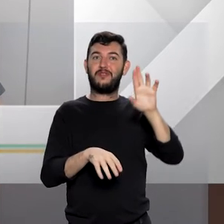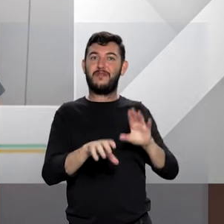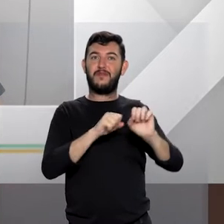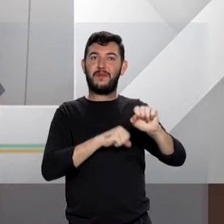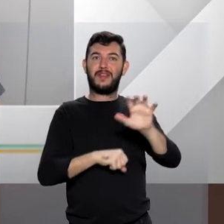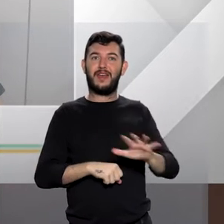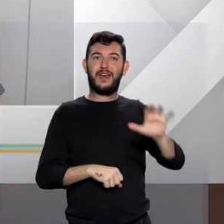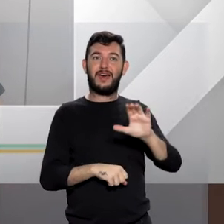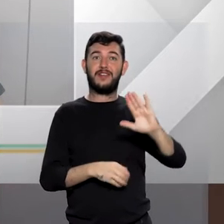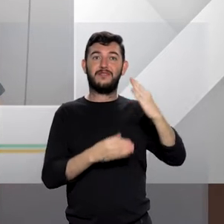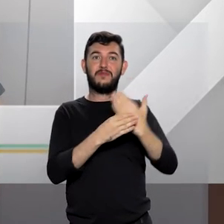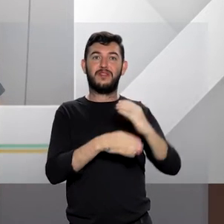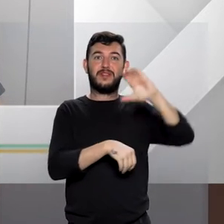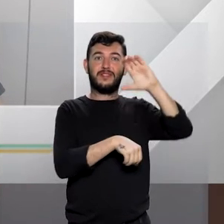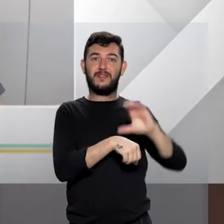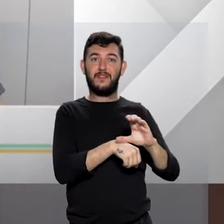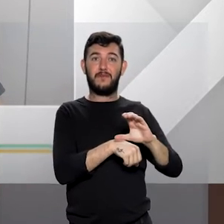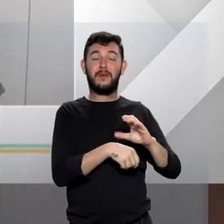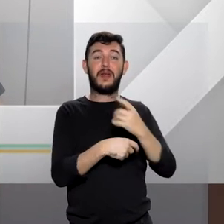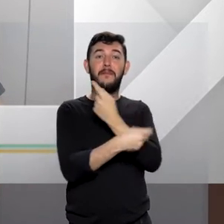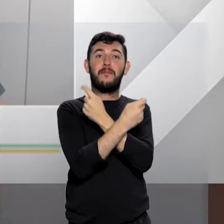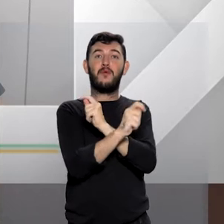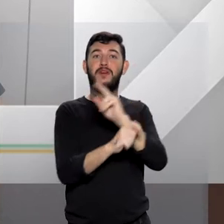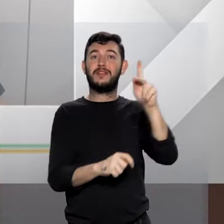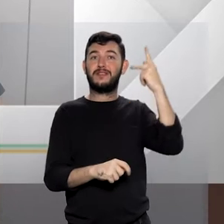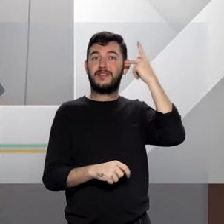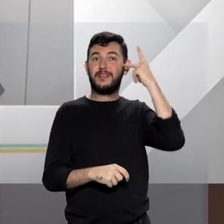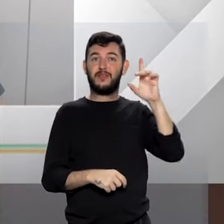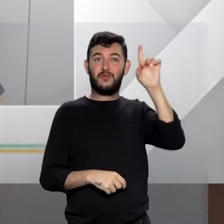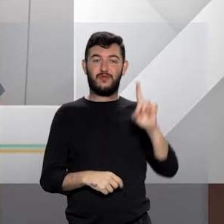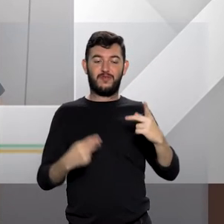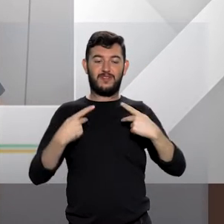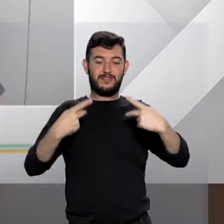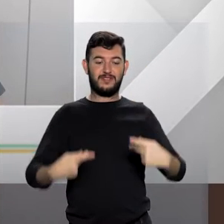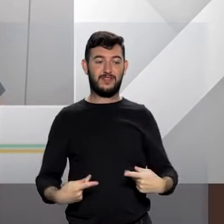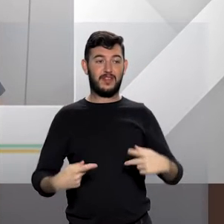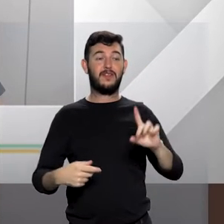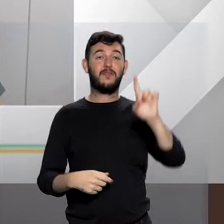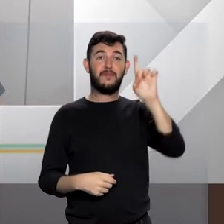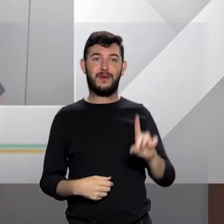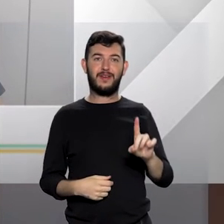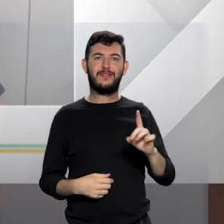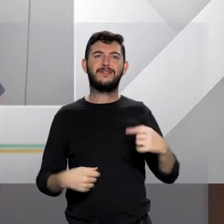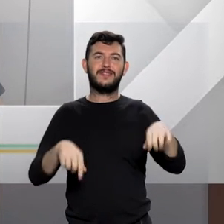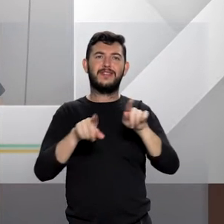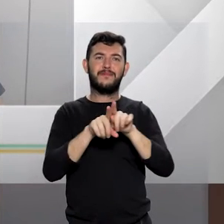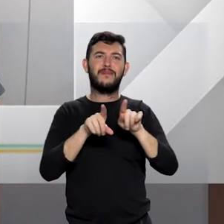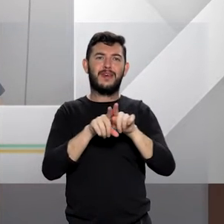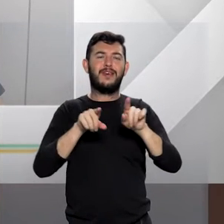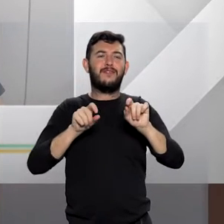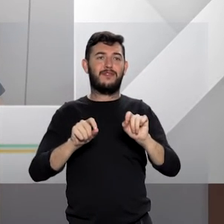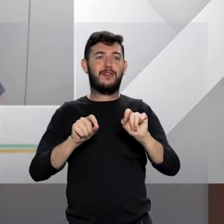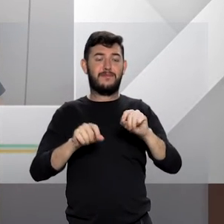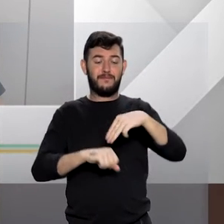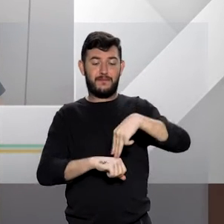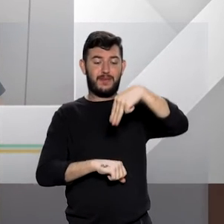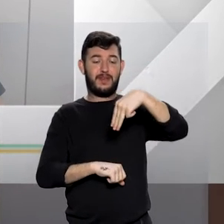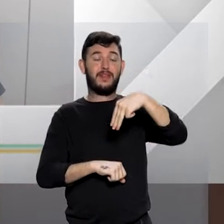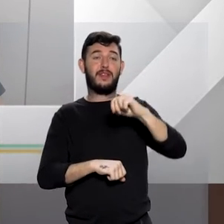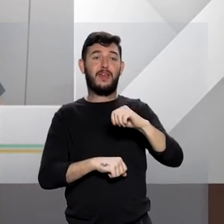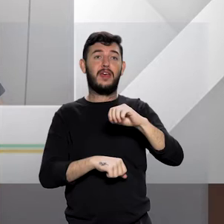civil pela PUC de São Paulo e doutora em direitos humanos. Mestre em constitucional pela PUC do Rio de Janeiro.